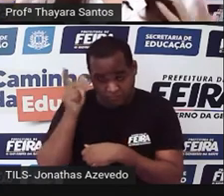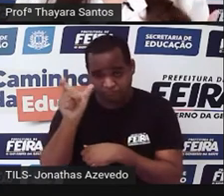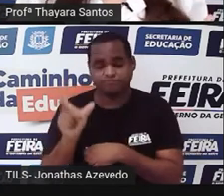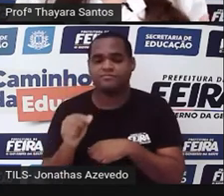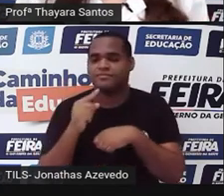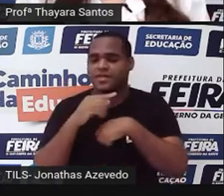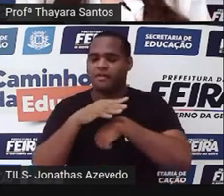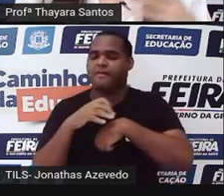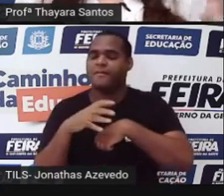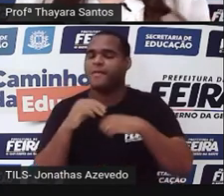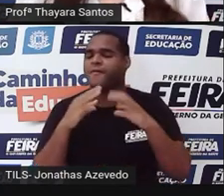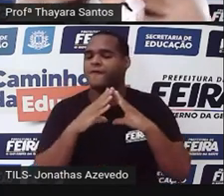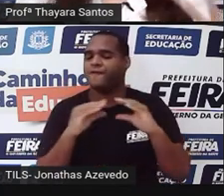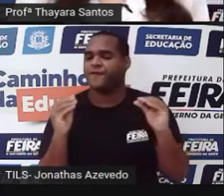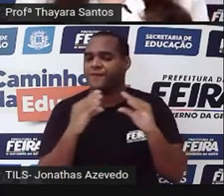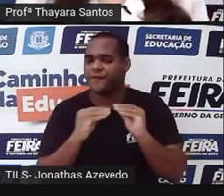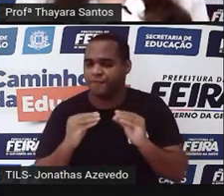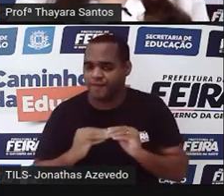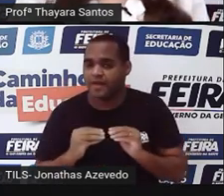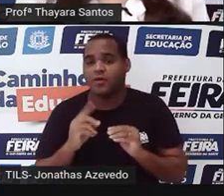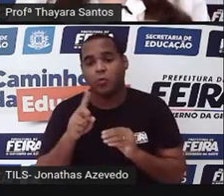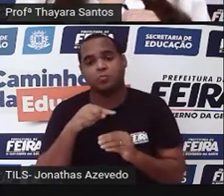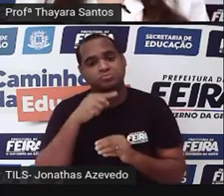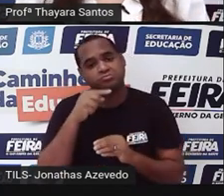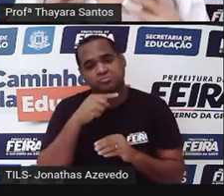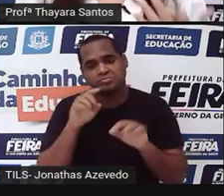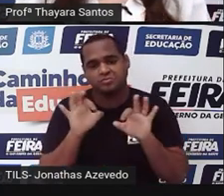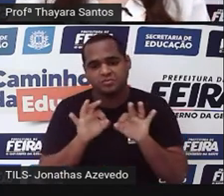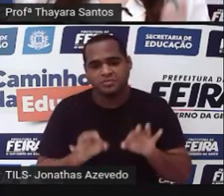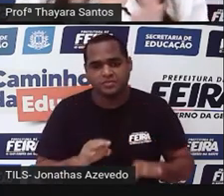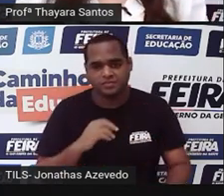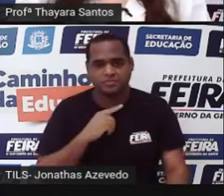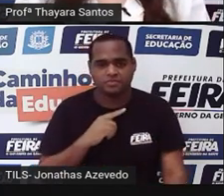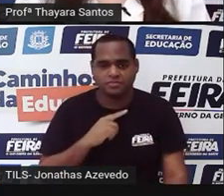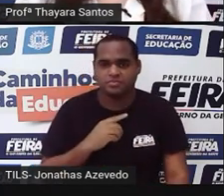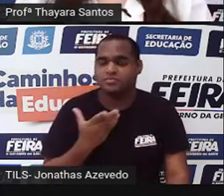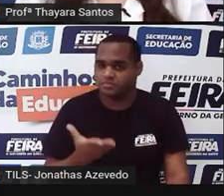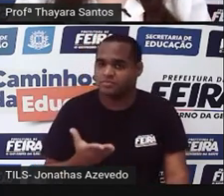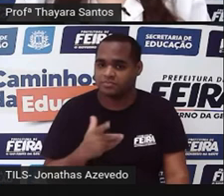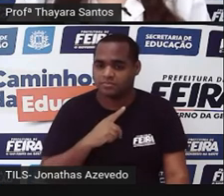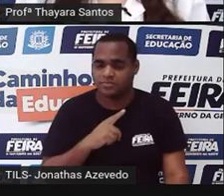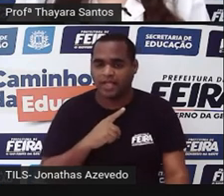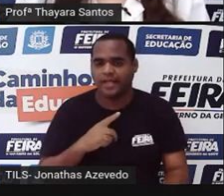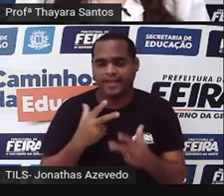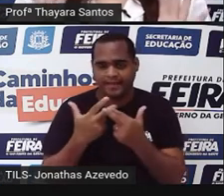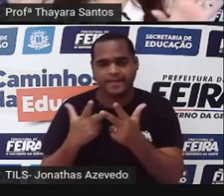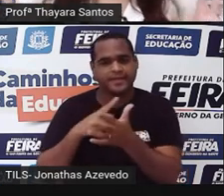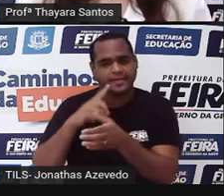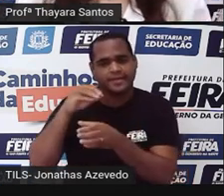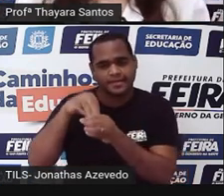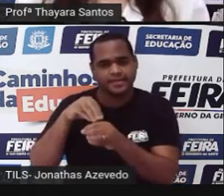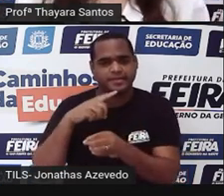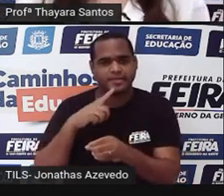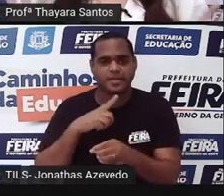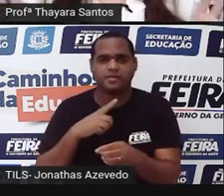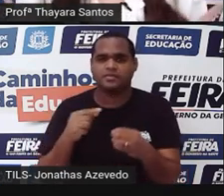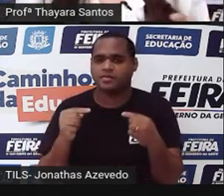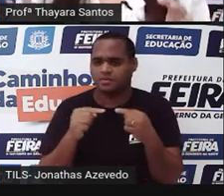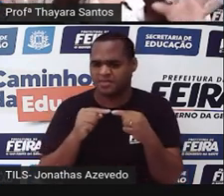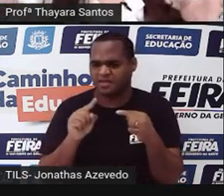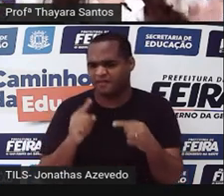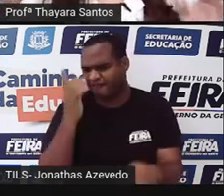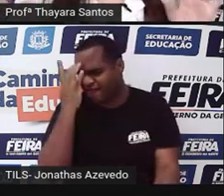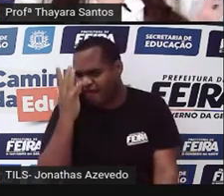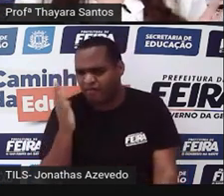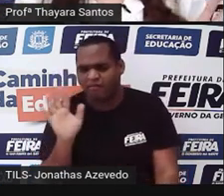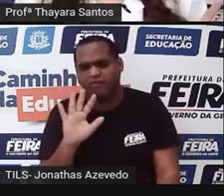sangue, eles se disfarçam. Ou então eles não se formem mais. Então tem sim tratamento realizado com sanguessuga. Mas calma gente, não é assim.